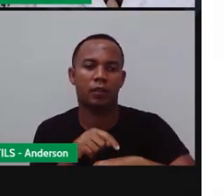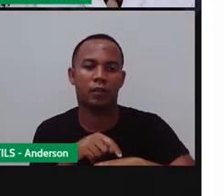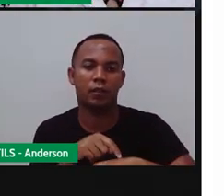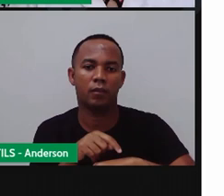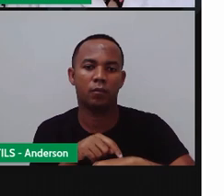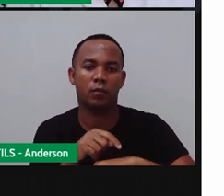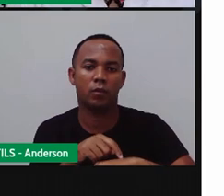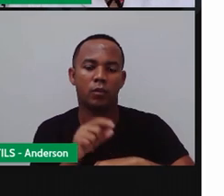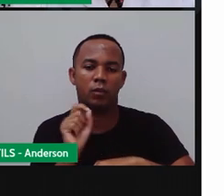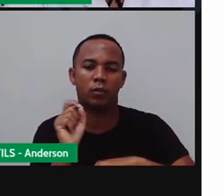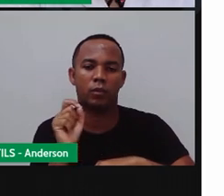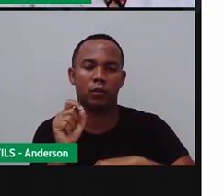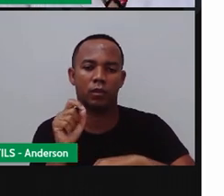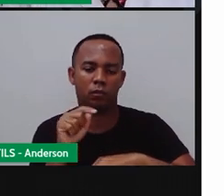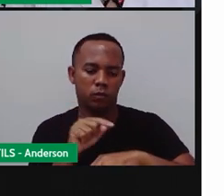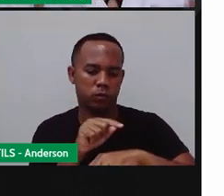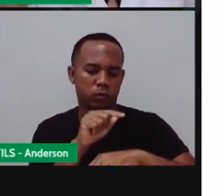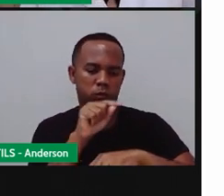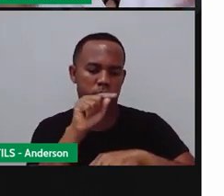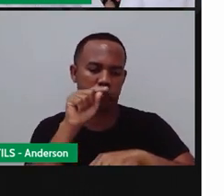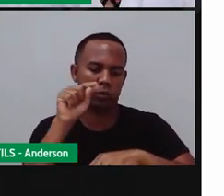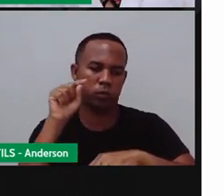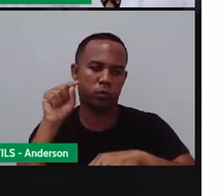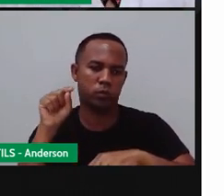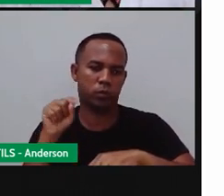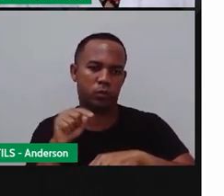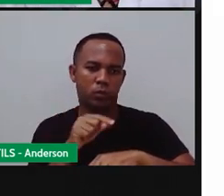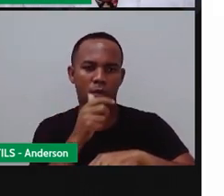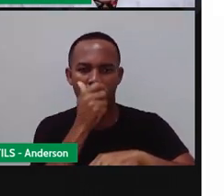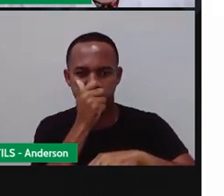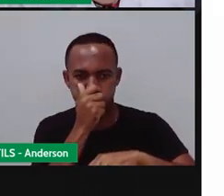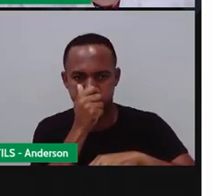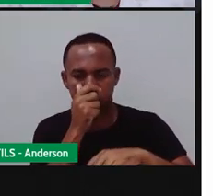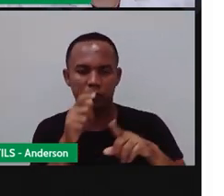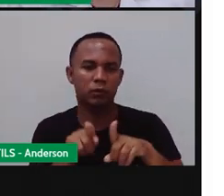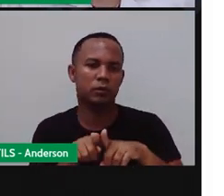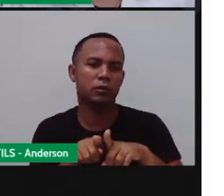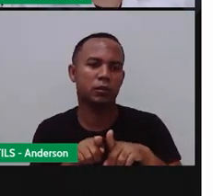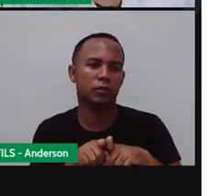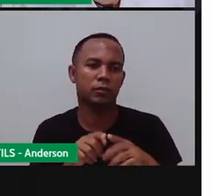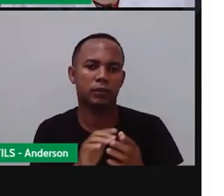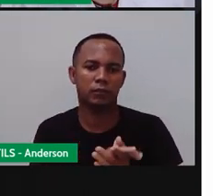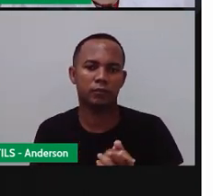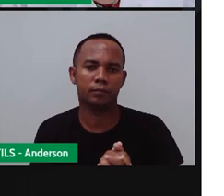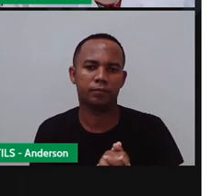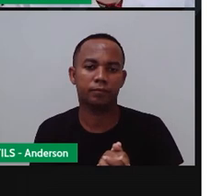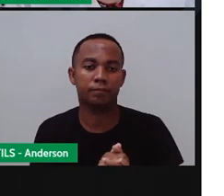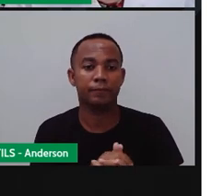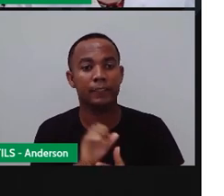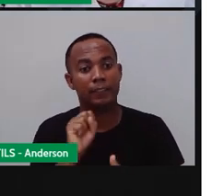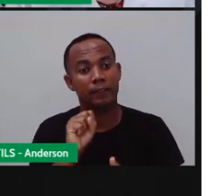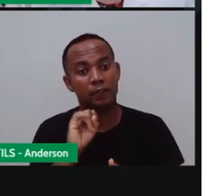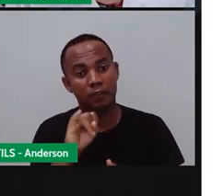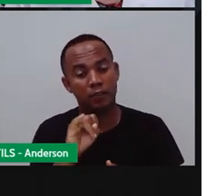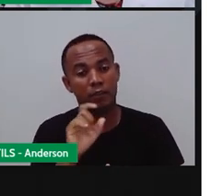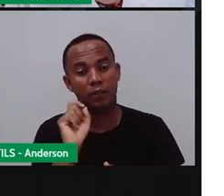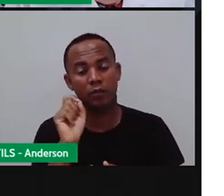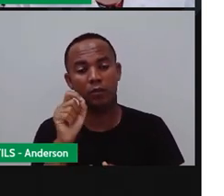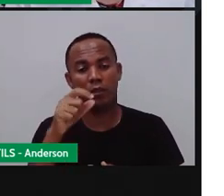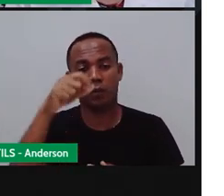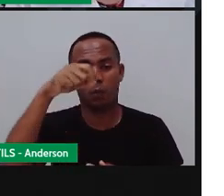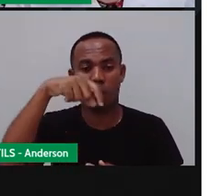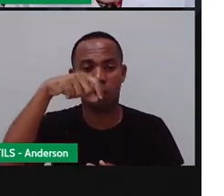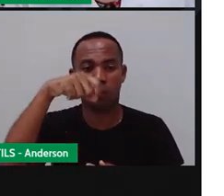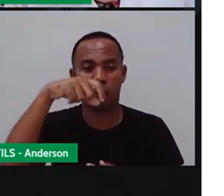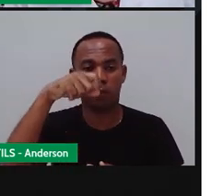cronometrado pelo tempo que se leva para encher o quê? Esse recipiente que está embaixo. Se for gotinhas, vai demorar